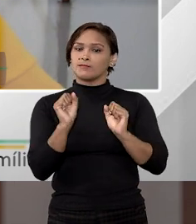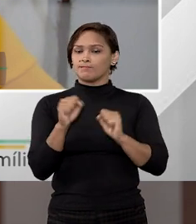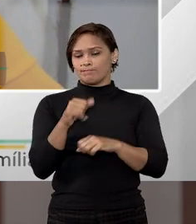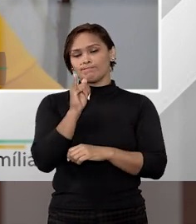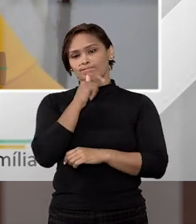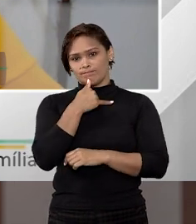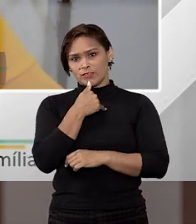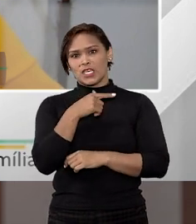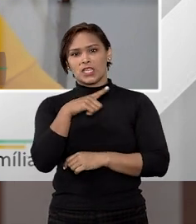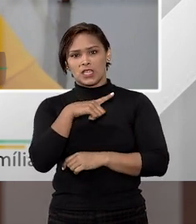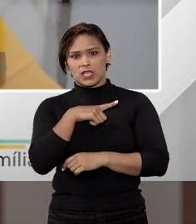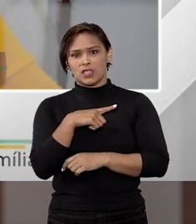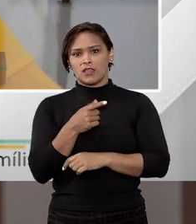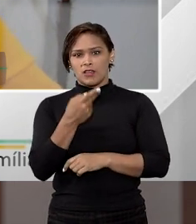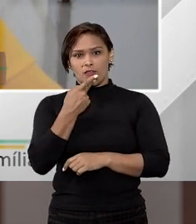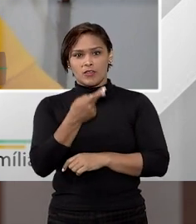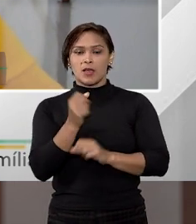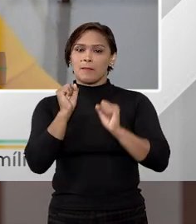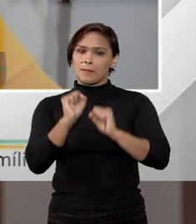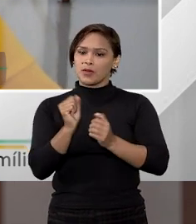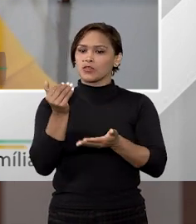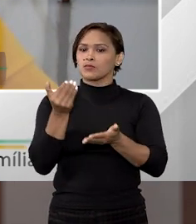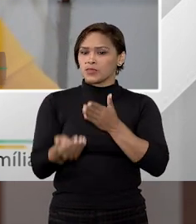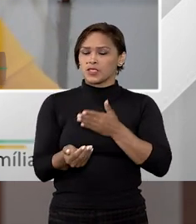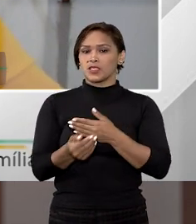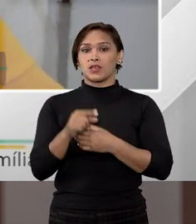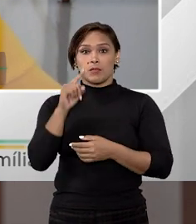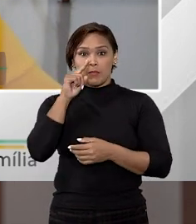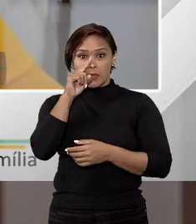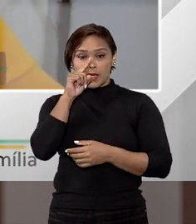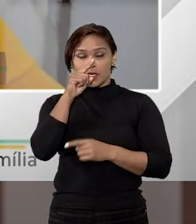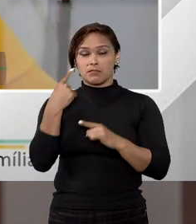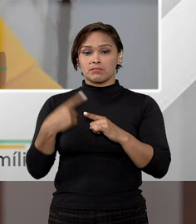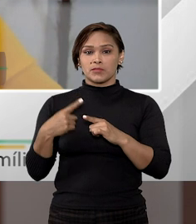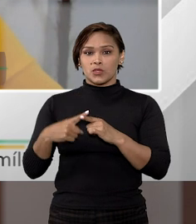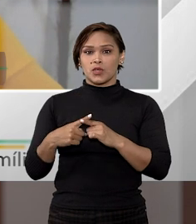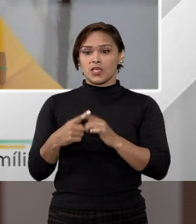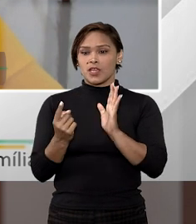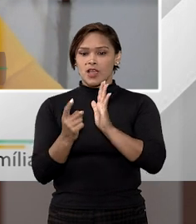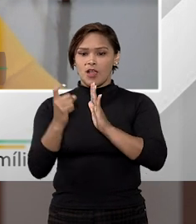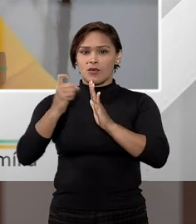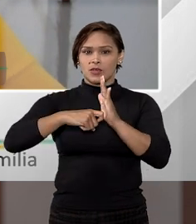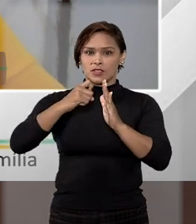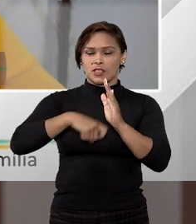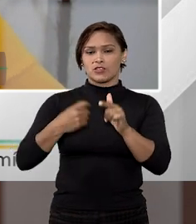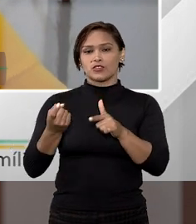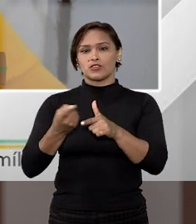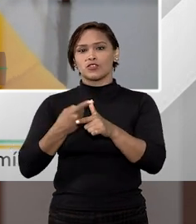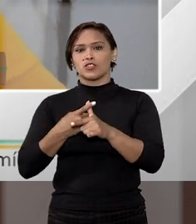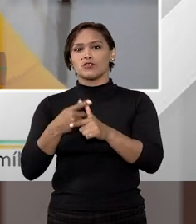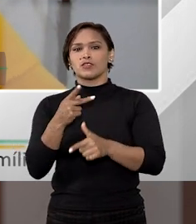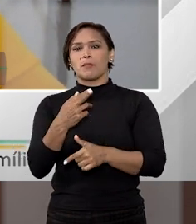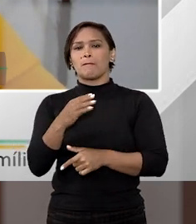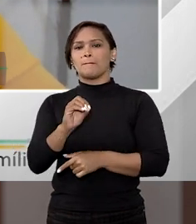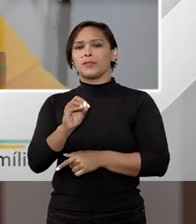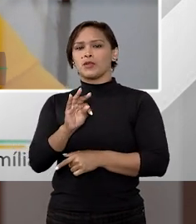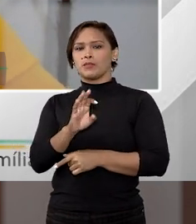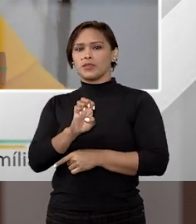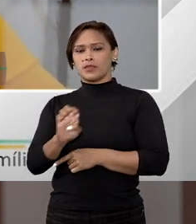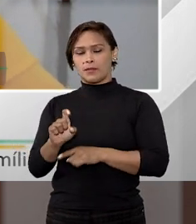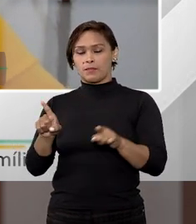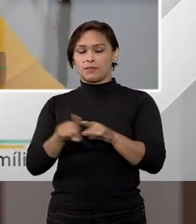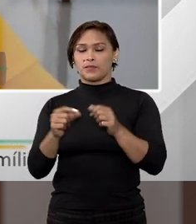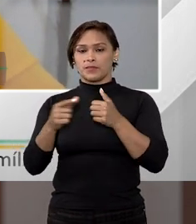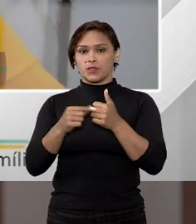Infelizmente, eu tenho que dizer para a pessoa, olha, você pode vir sim, você corre o risco de perder esse bem porque são as chamadas dívidas próprio terreno. Da mesma